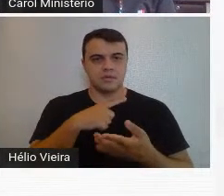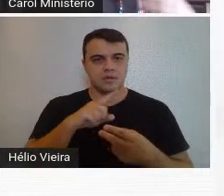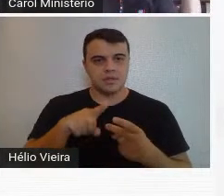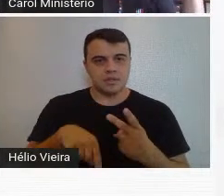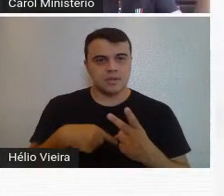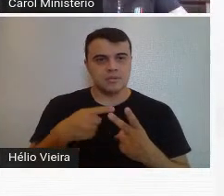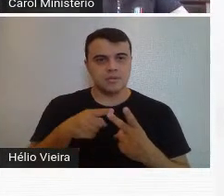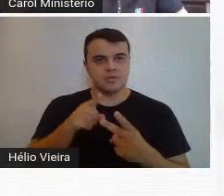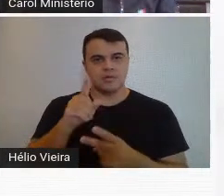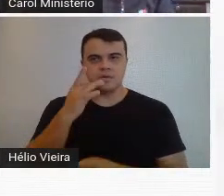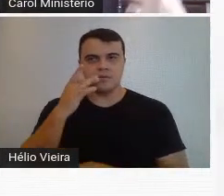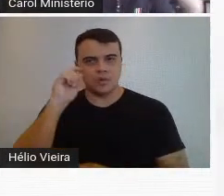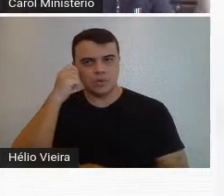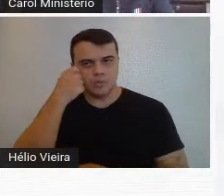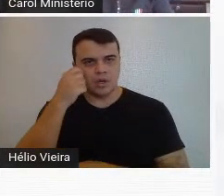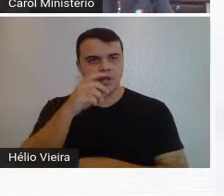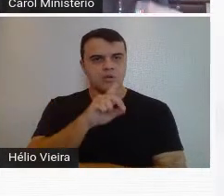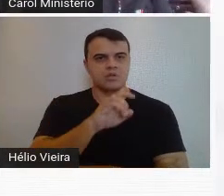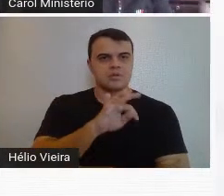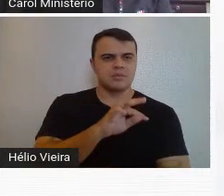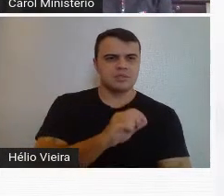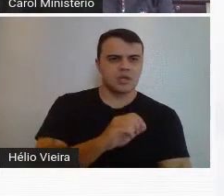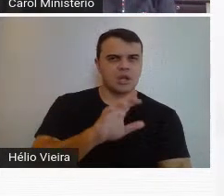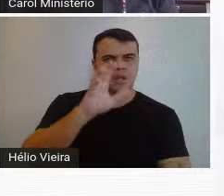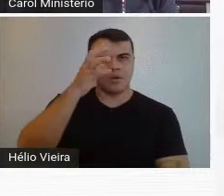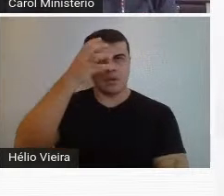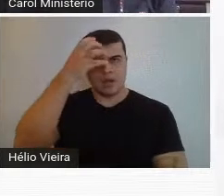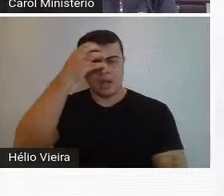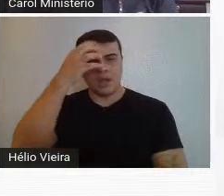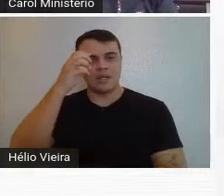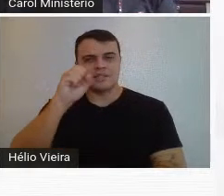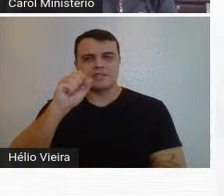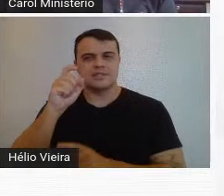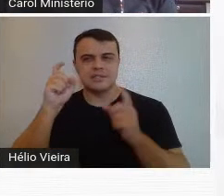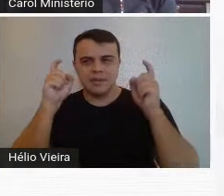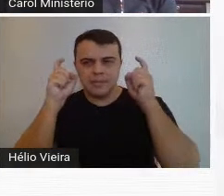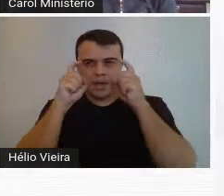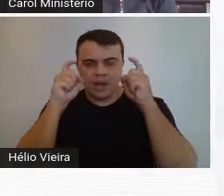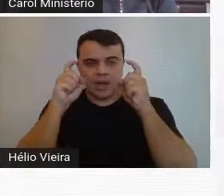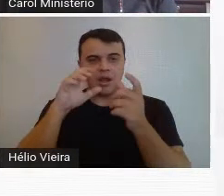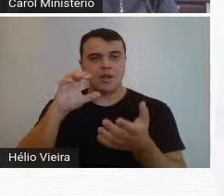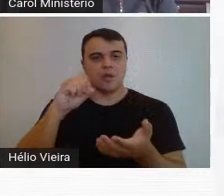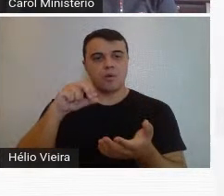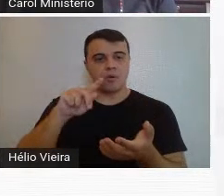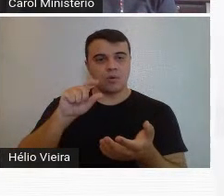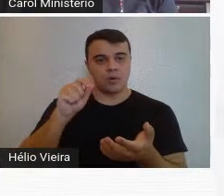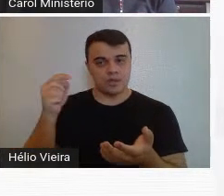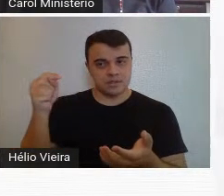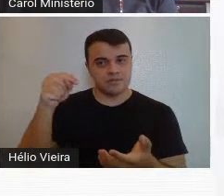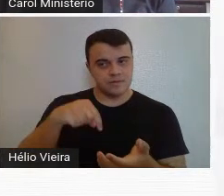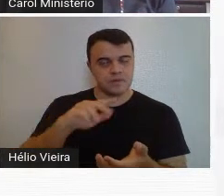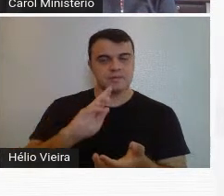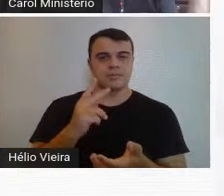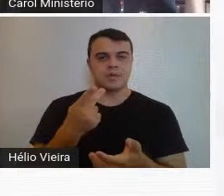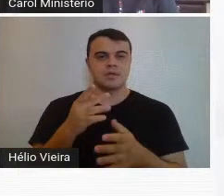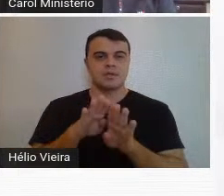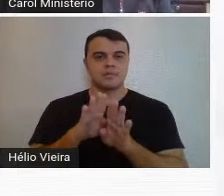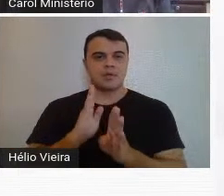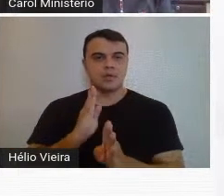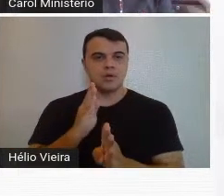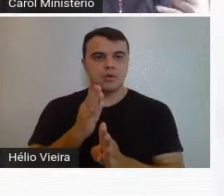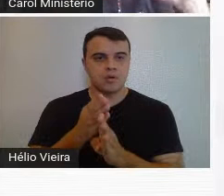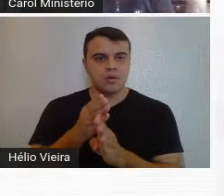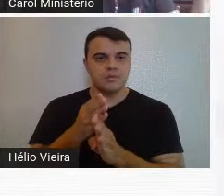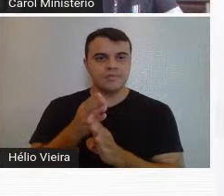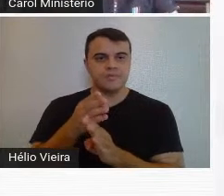depois que eles vão para Ouro Preto, de Diamantina, São João Del Rey, Sabará, Congonhas, claro que eles passam por Belo Horizonte, então eles se encontram no grande